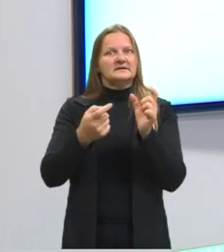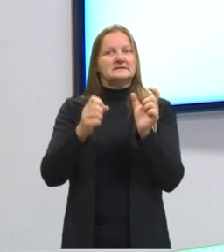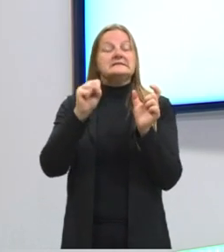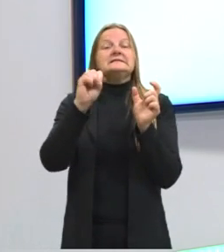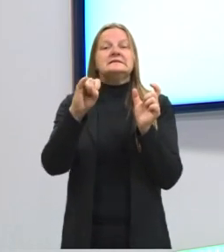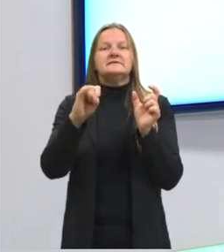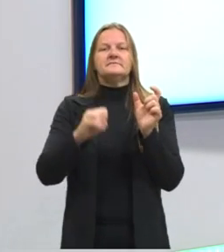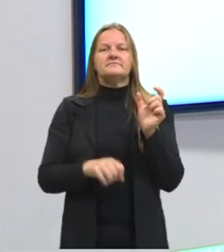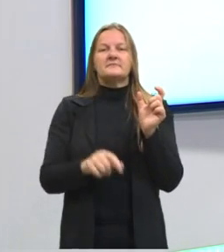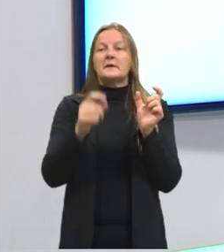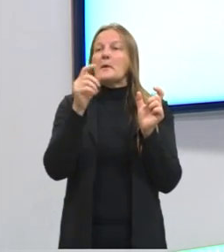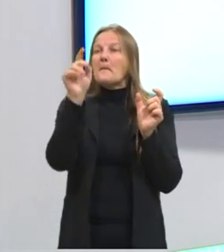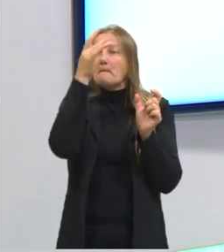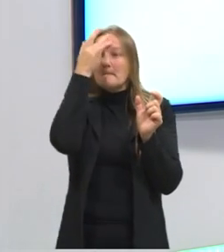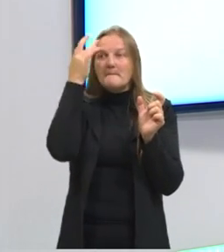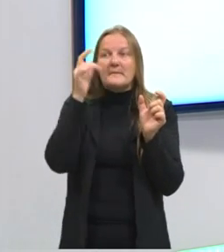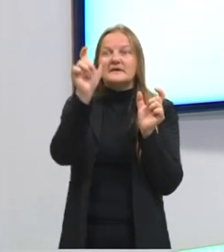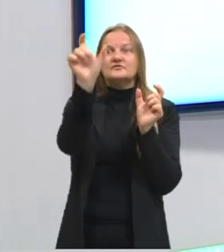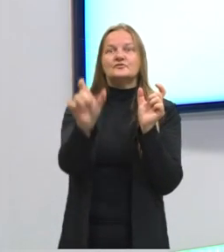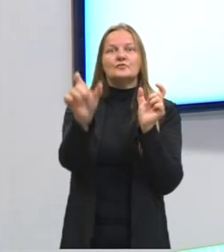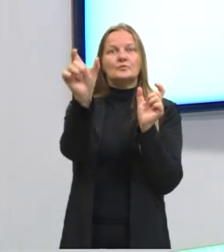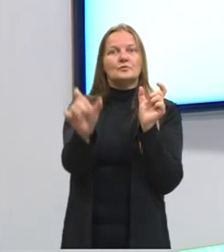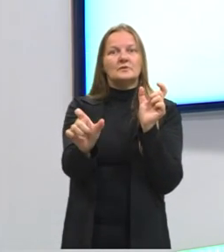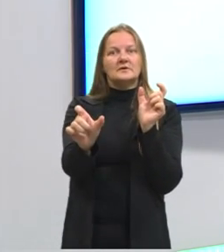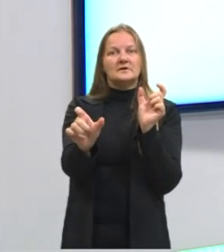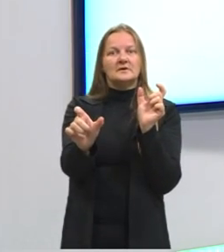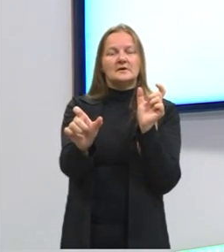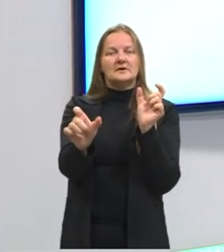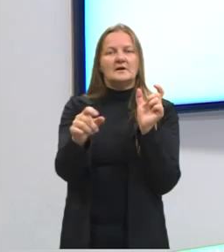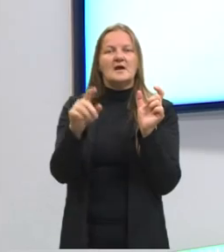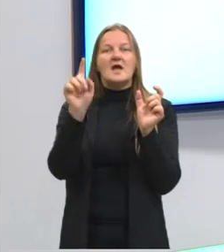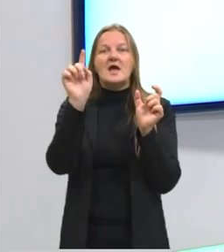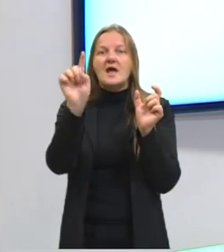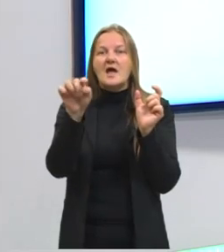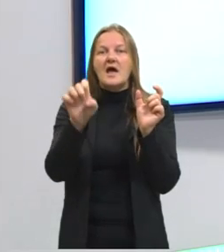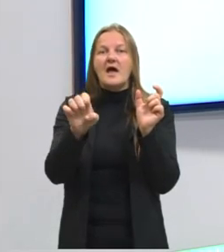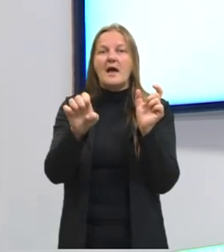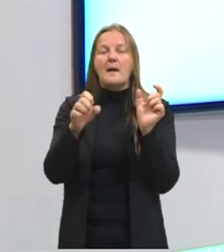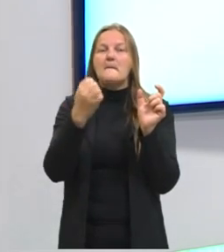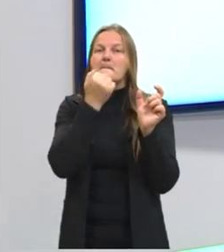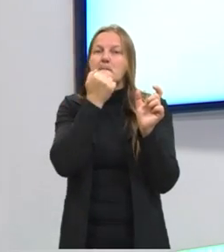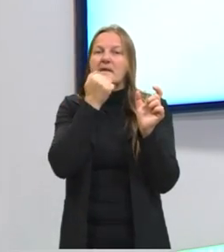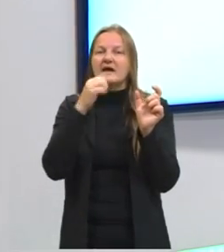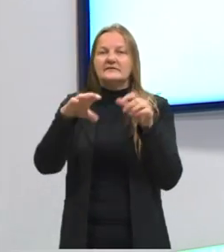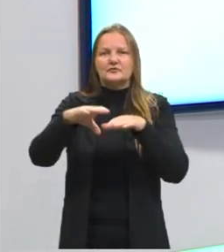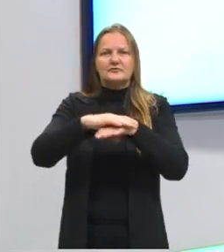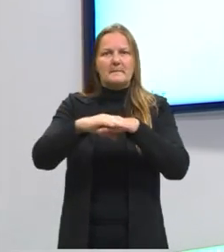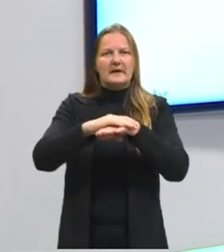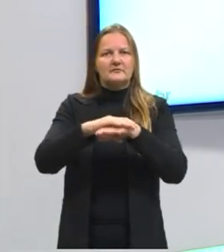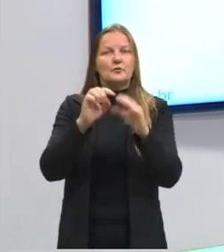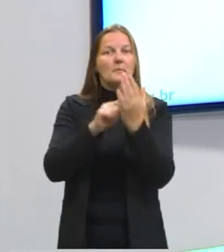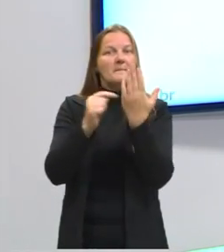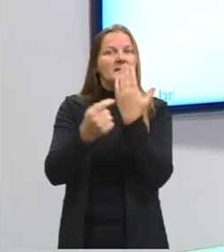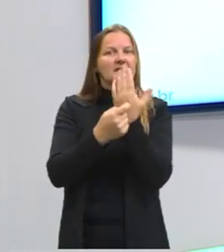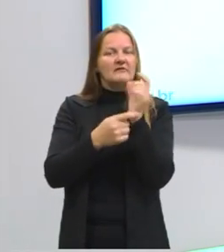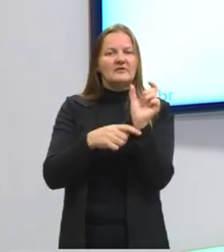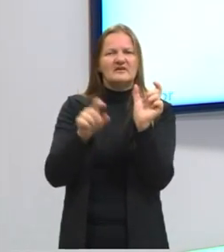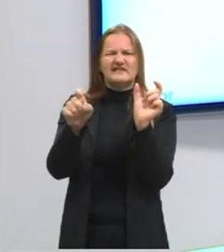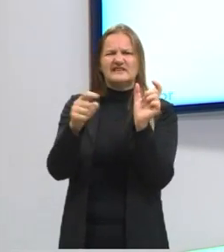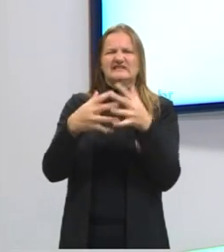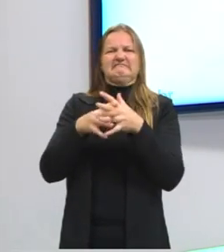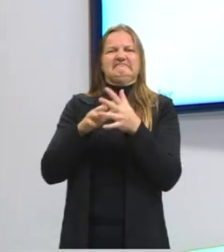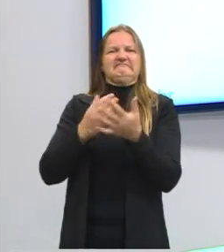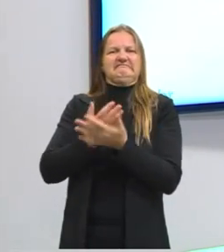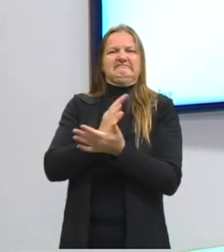falo que o fulano é uma pedra no meu sapato, eu quero